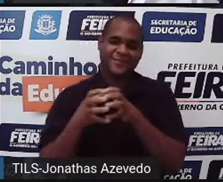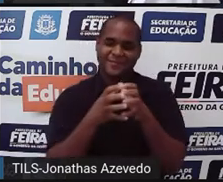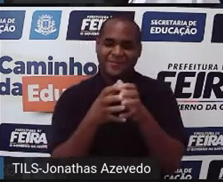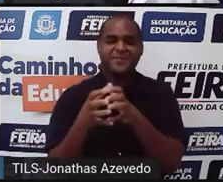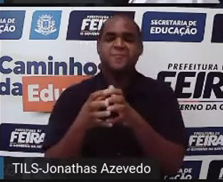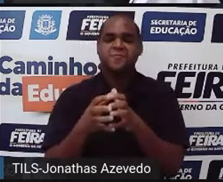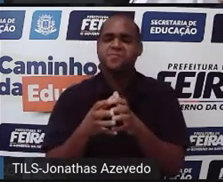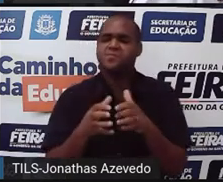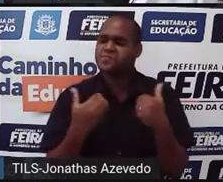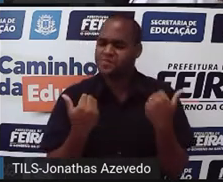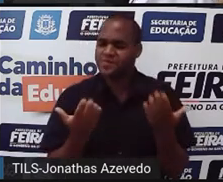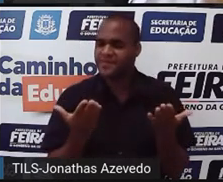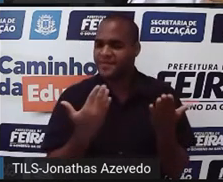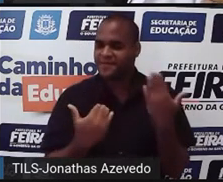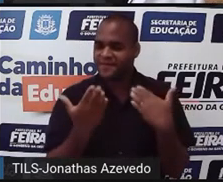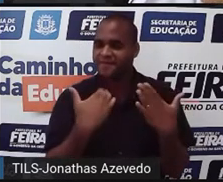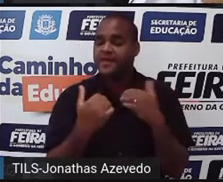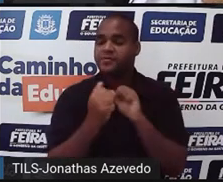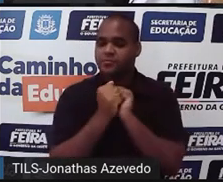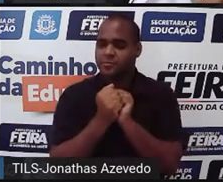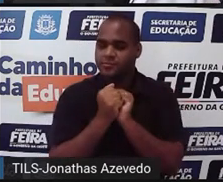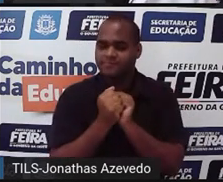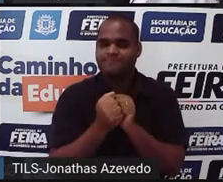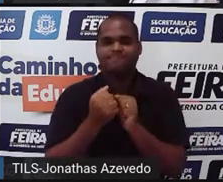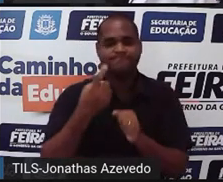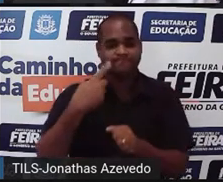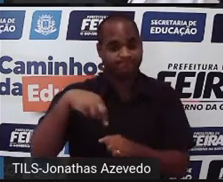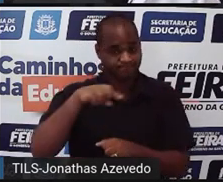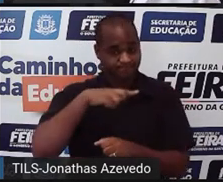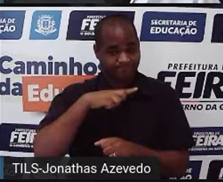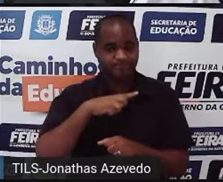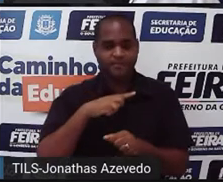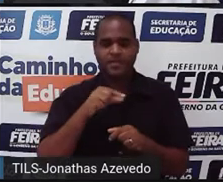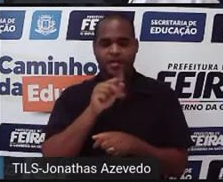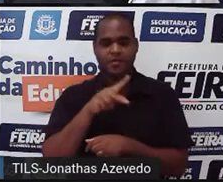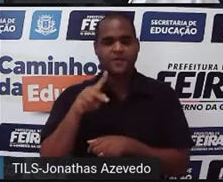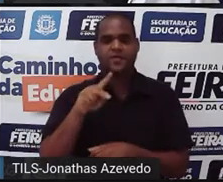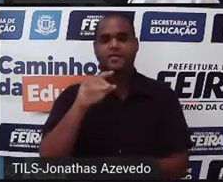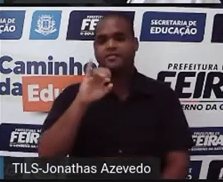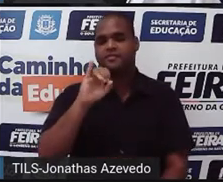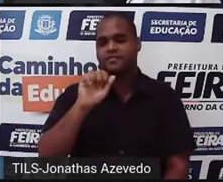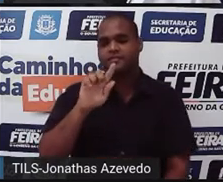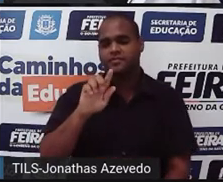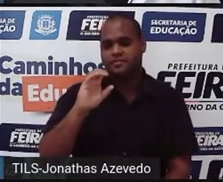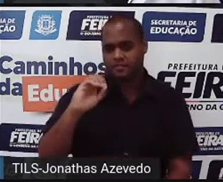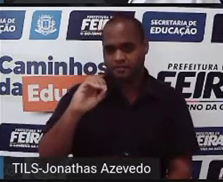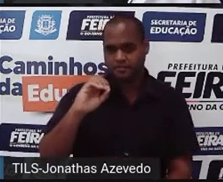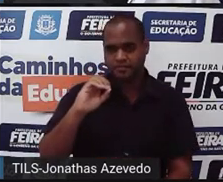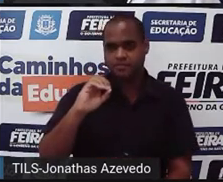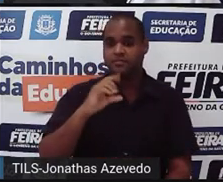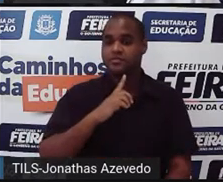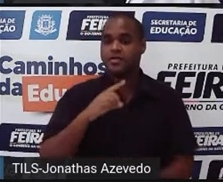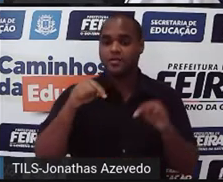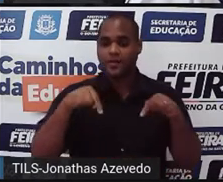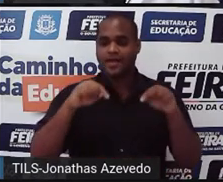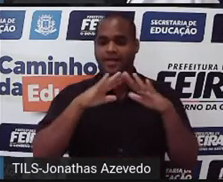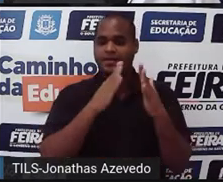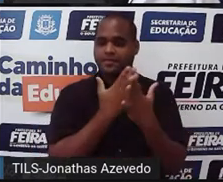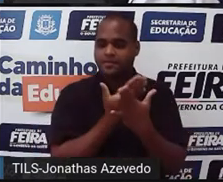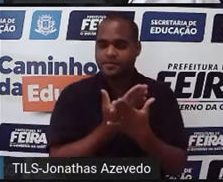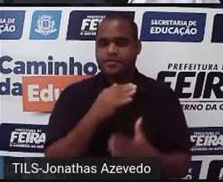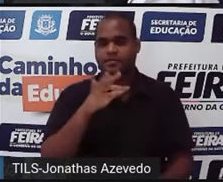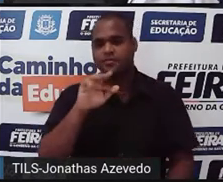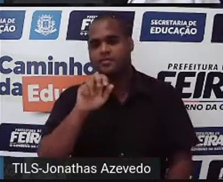Bom, então, vem comigo, vem conosco, eu sou o professor Iago Ramos, venho lá da escola municipal